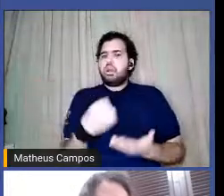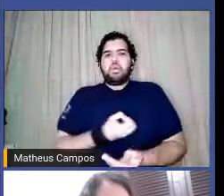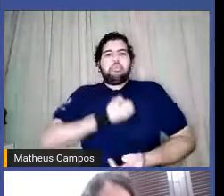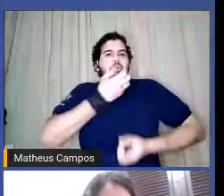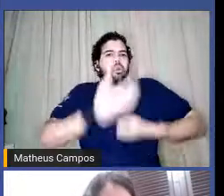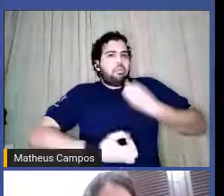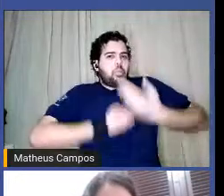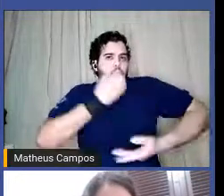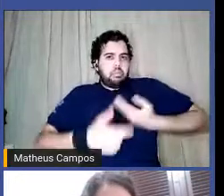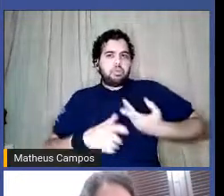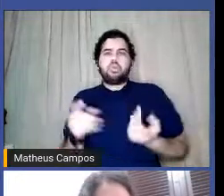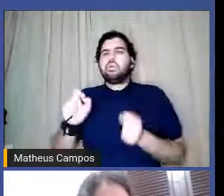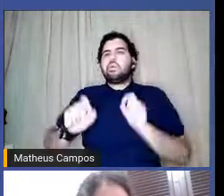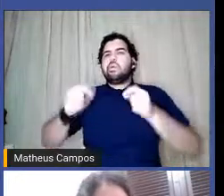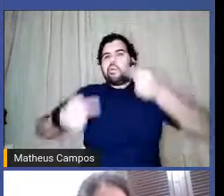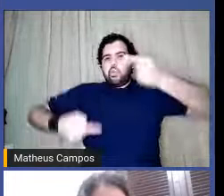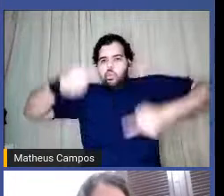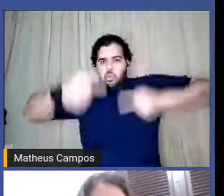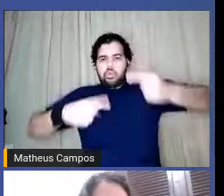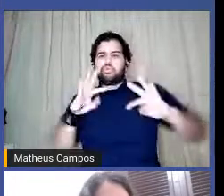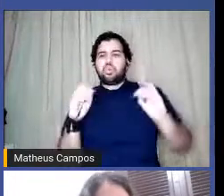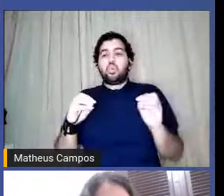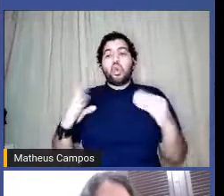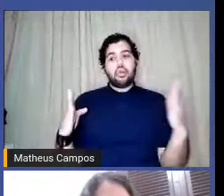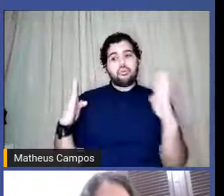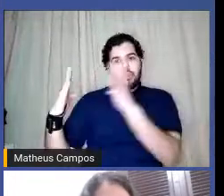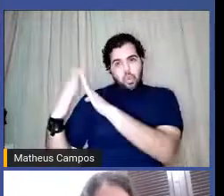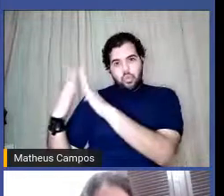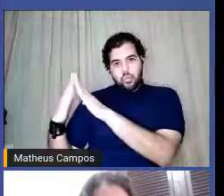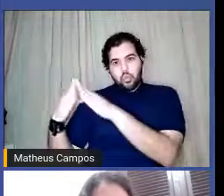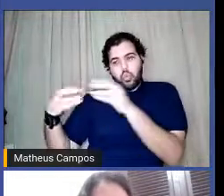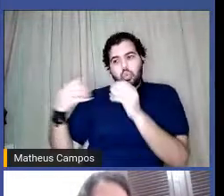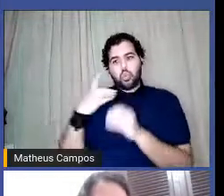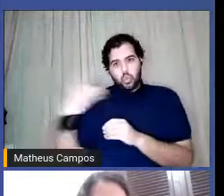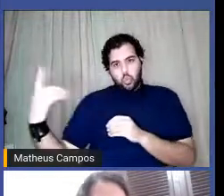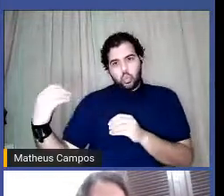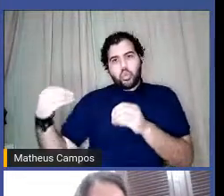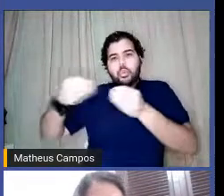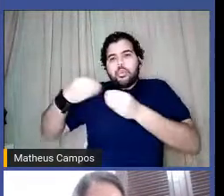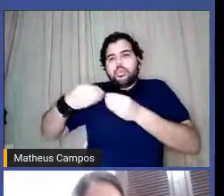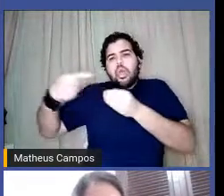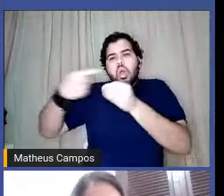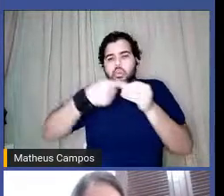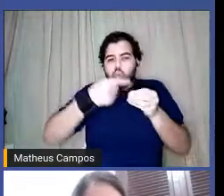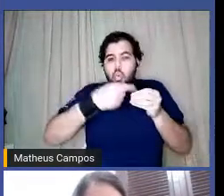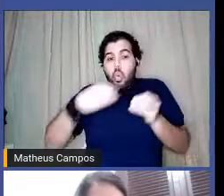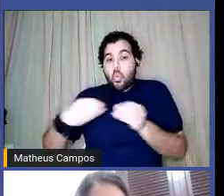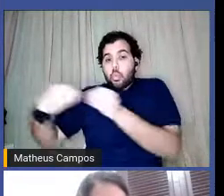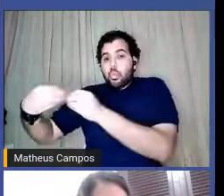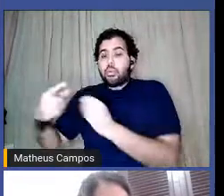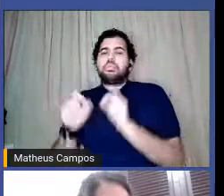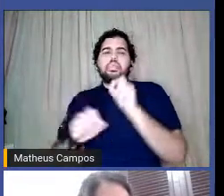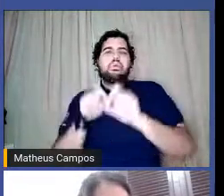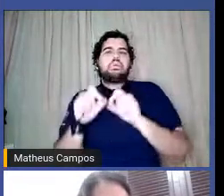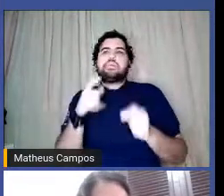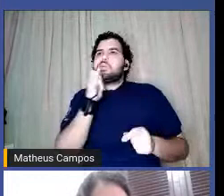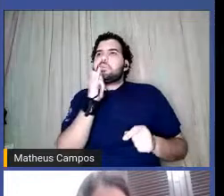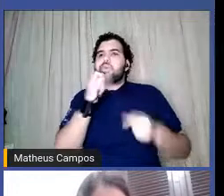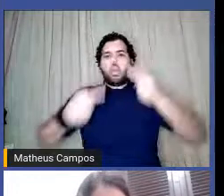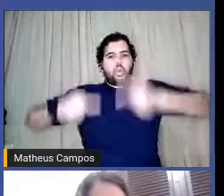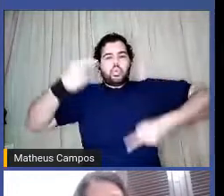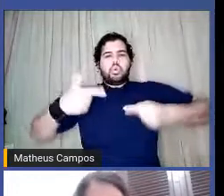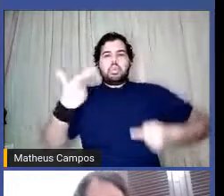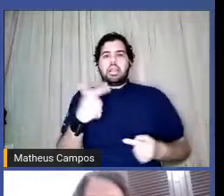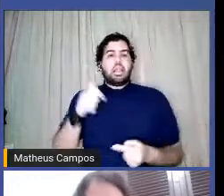que acontecia num conjunto ao lado, colado ao Barroso, e nessa batalha não tinha participação